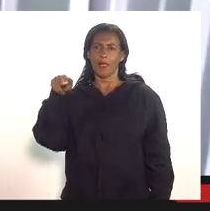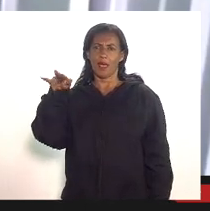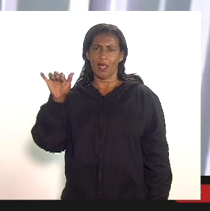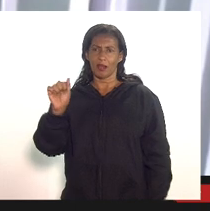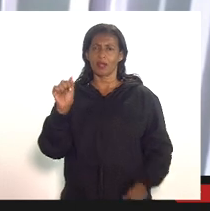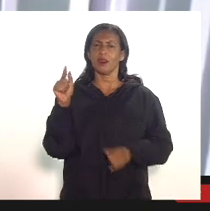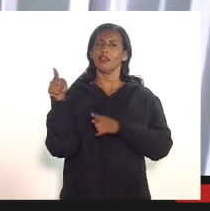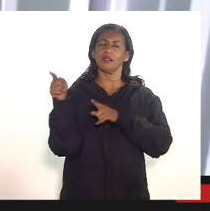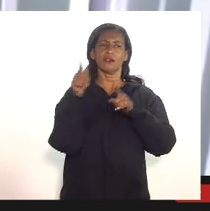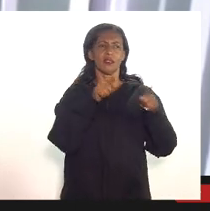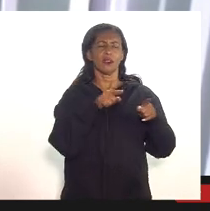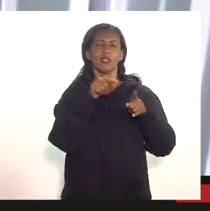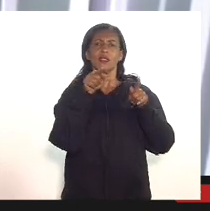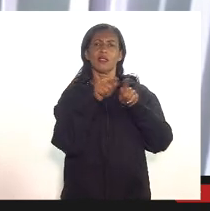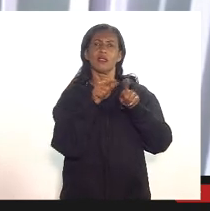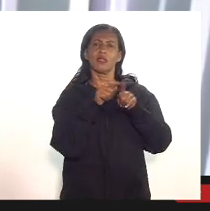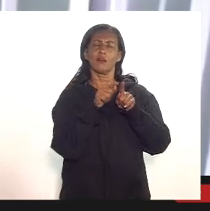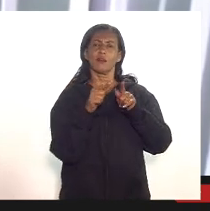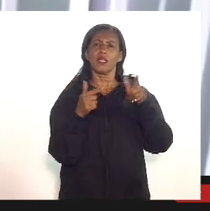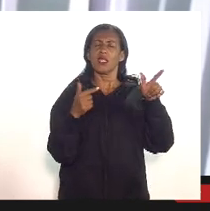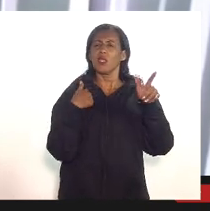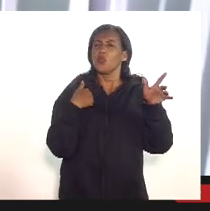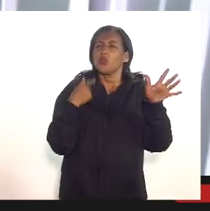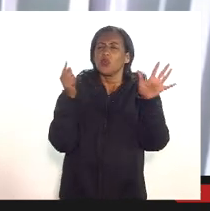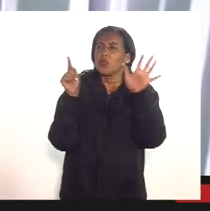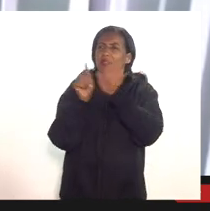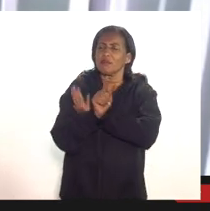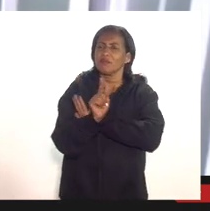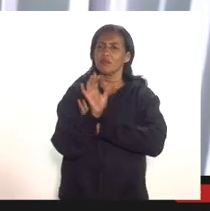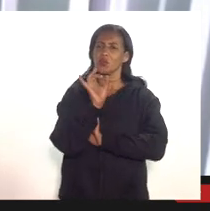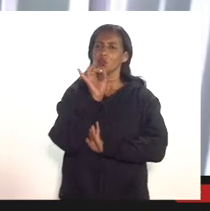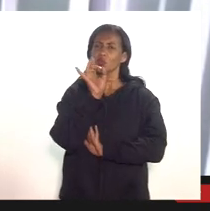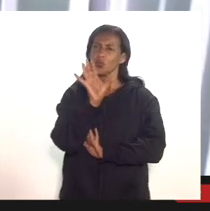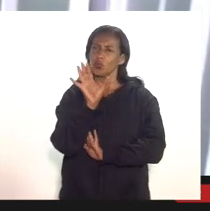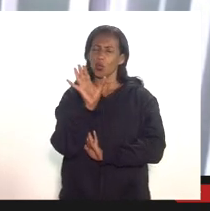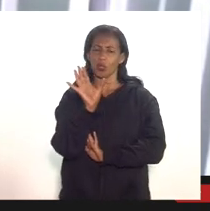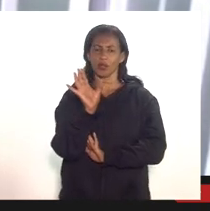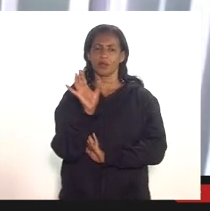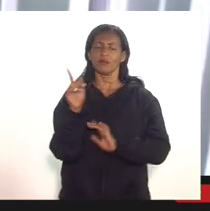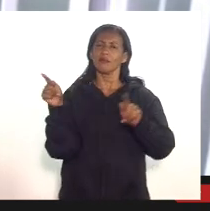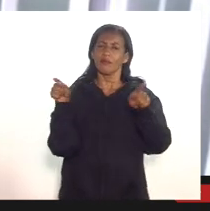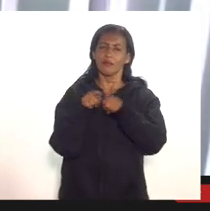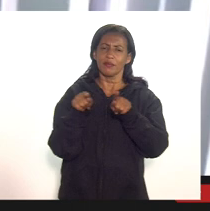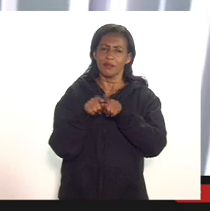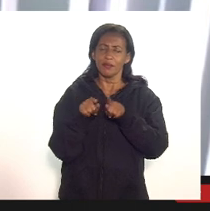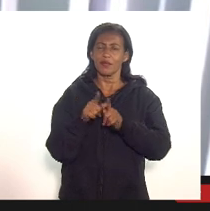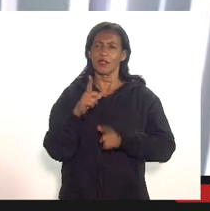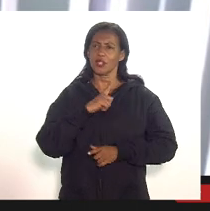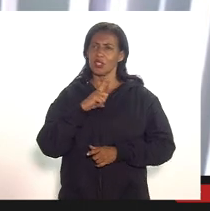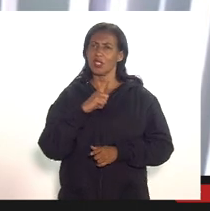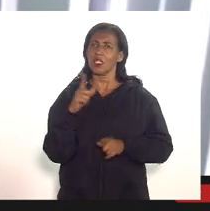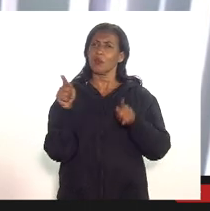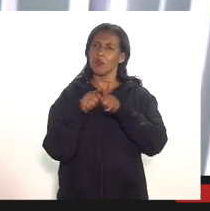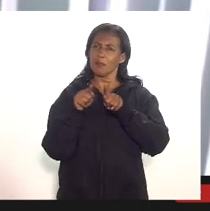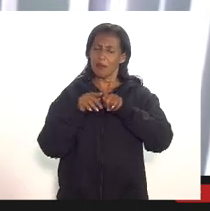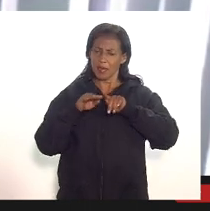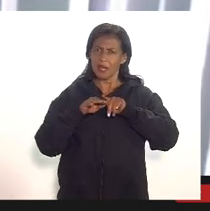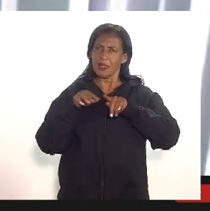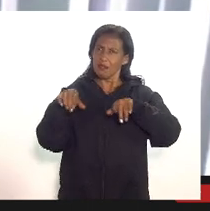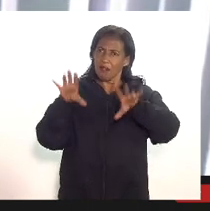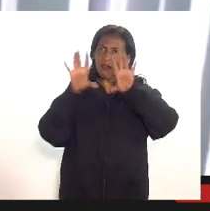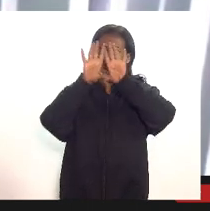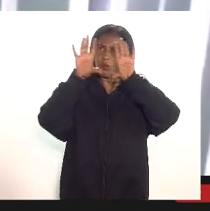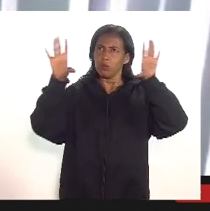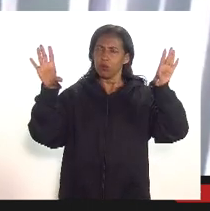citou também o IBP eu queria perguntar e sugerir se não seria o caso também de termos nesta mesa neste painel